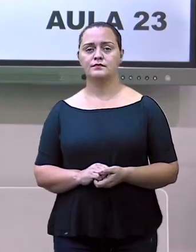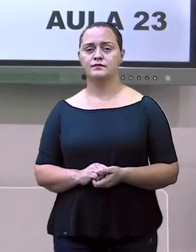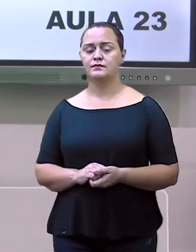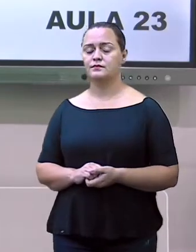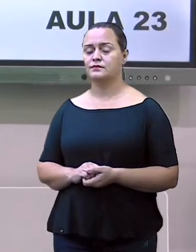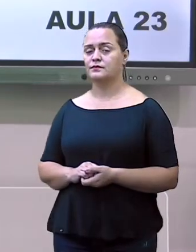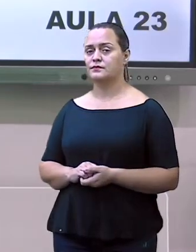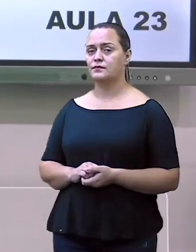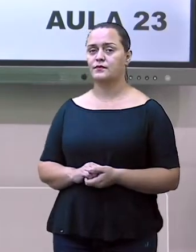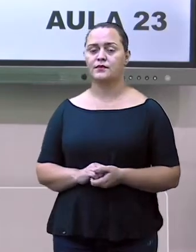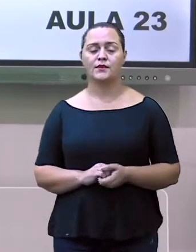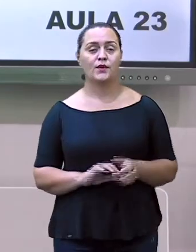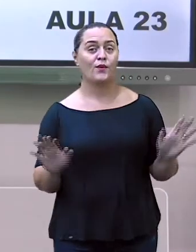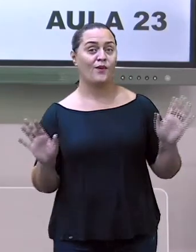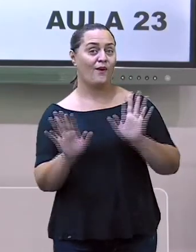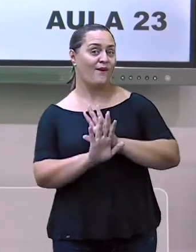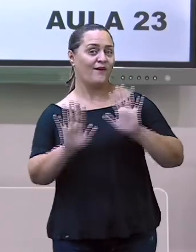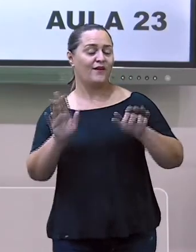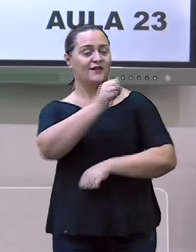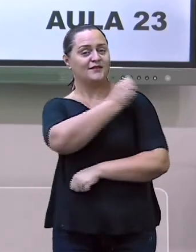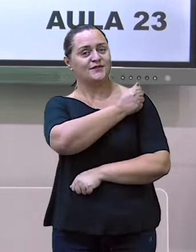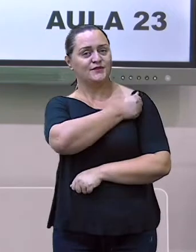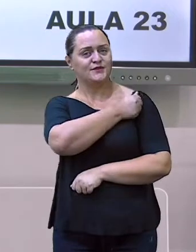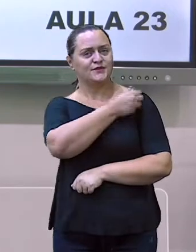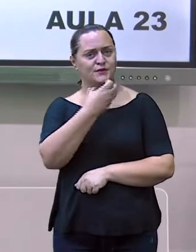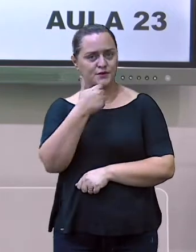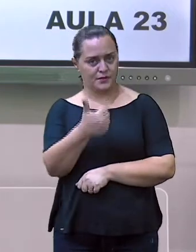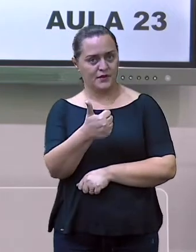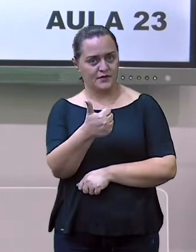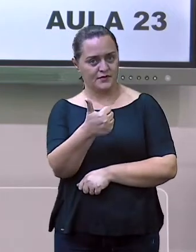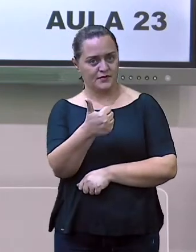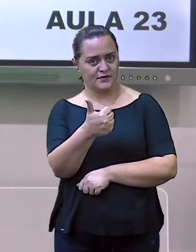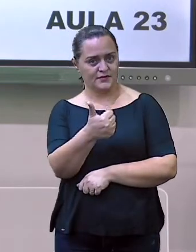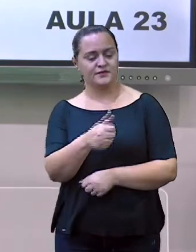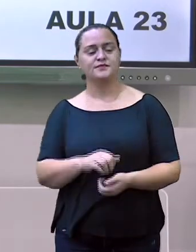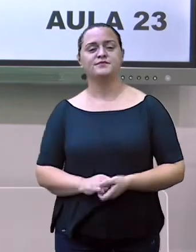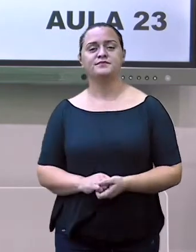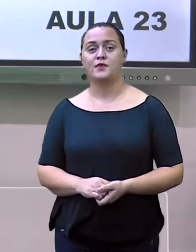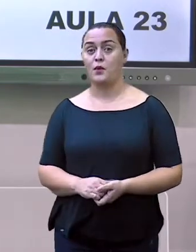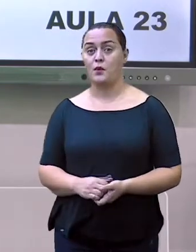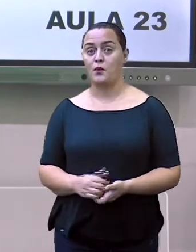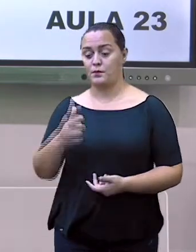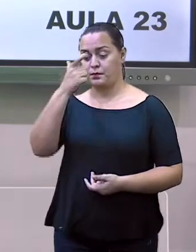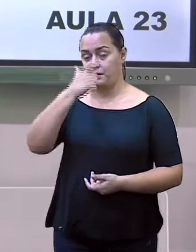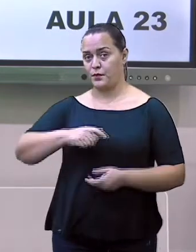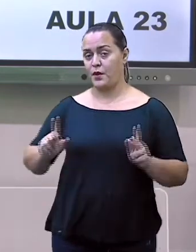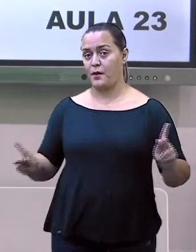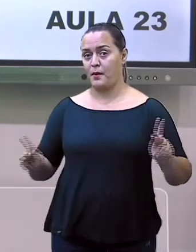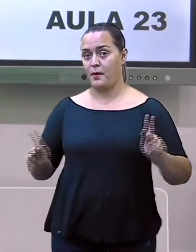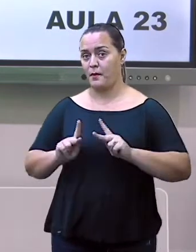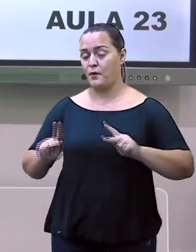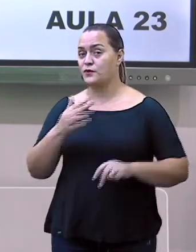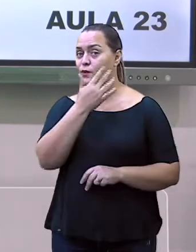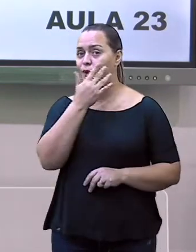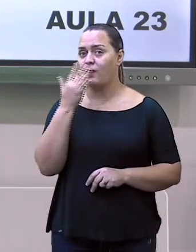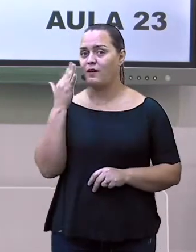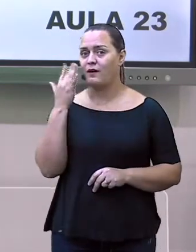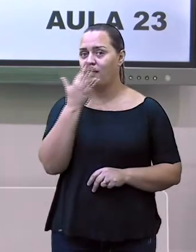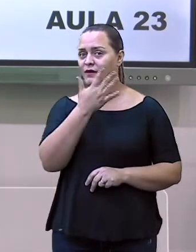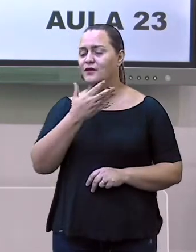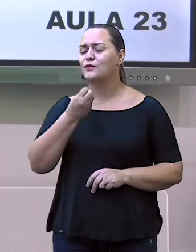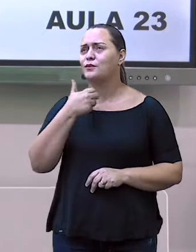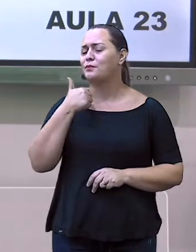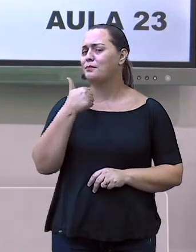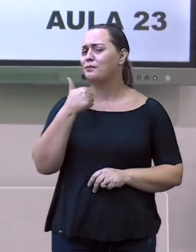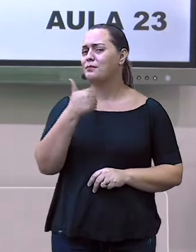Olá, estudantes! Tudo bem com vocês? Ó, com a professora linda aqui, tá? Tudo bem!